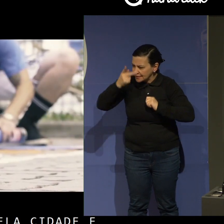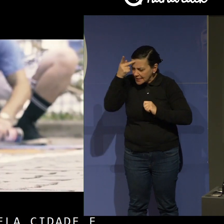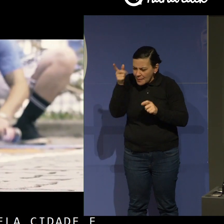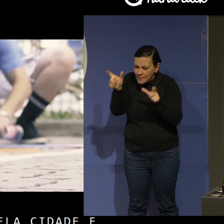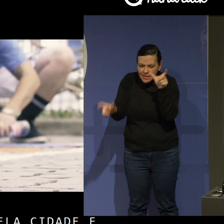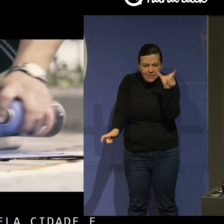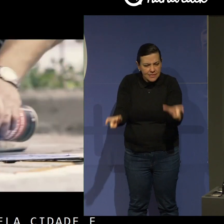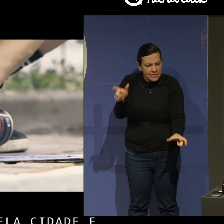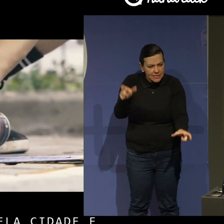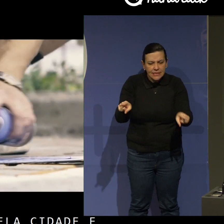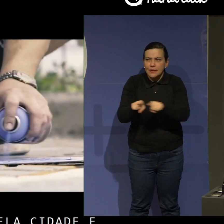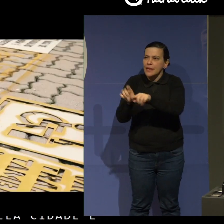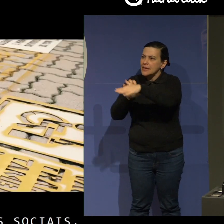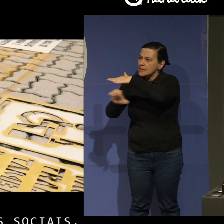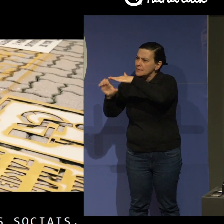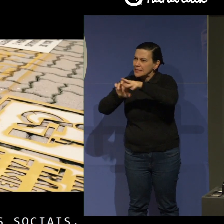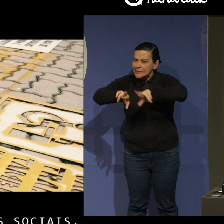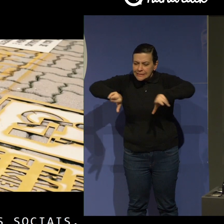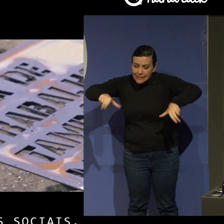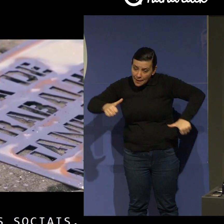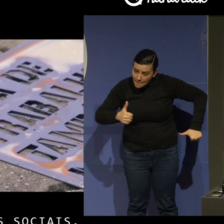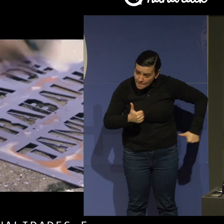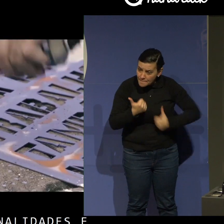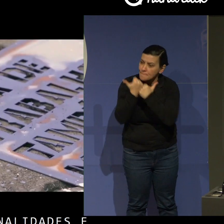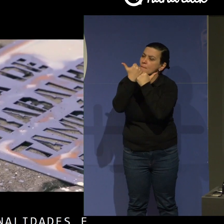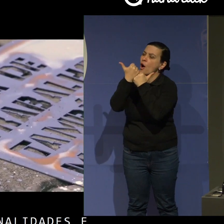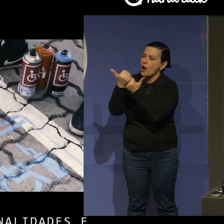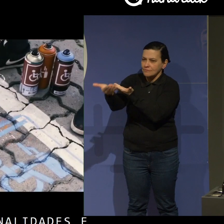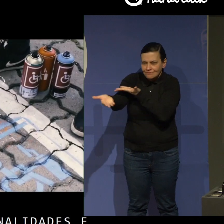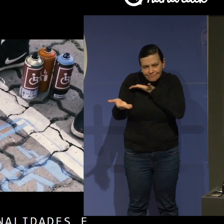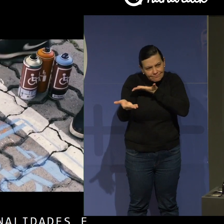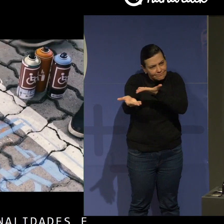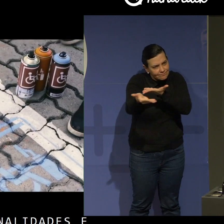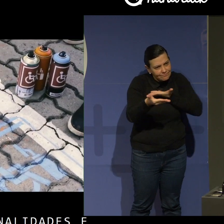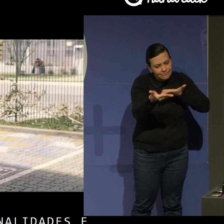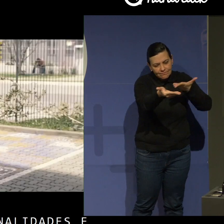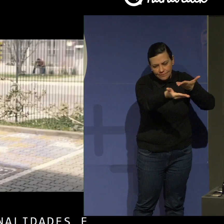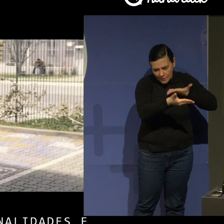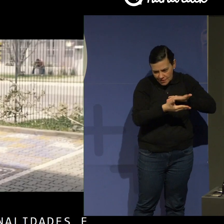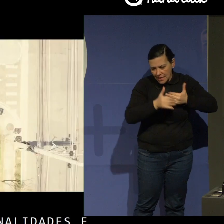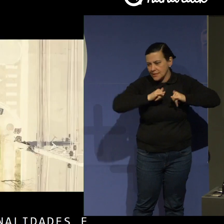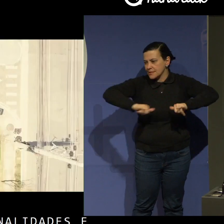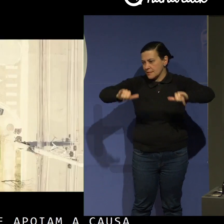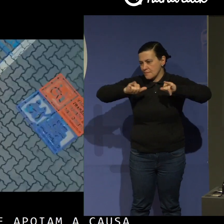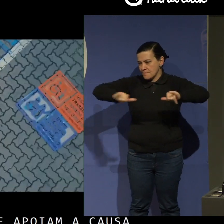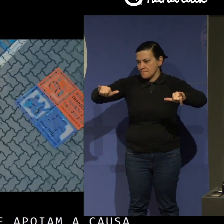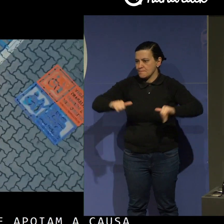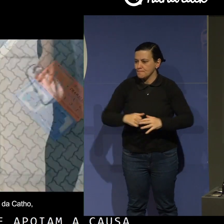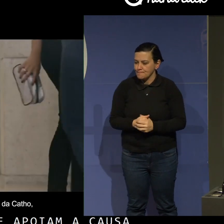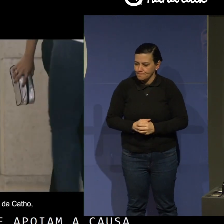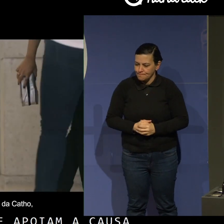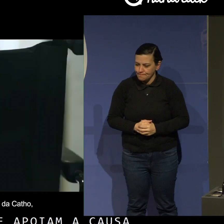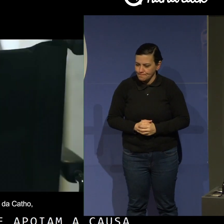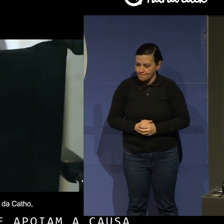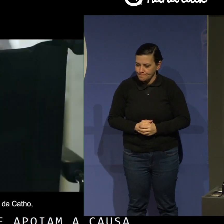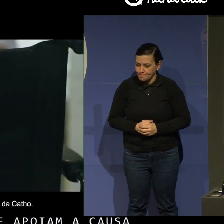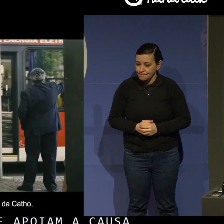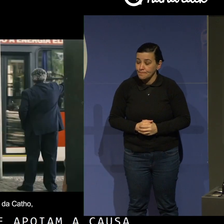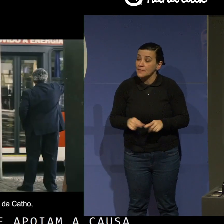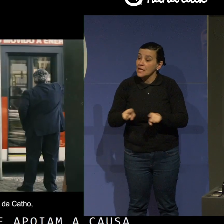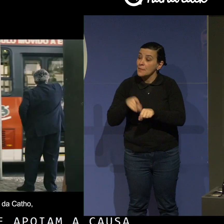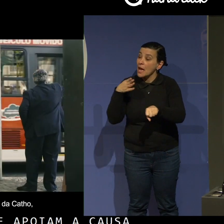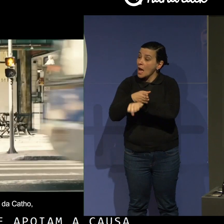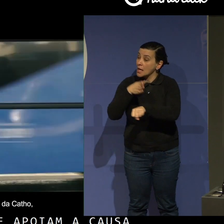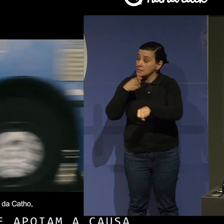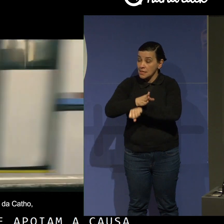e instituições que apoiam a causa também foram convidadas a participar. Inchon, frases michon. Através do acesso